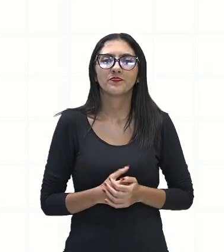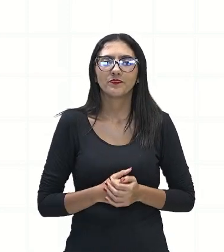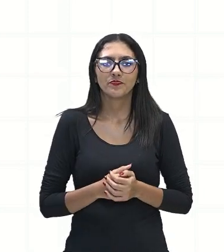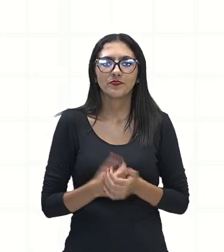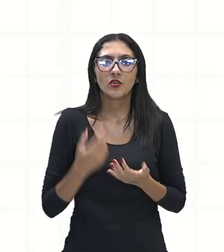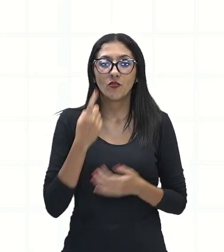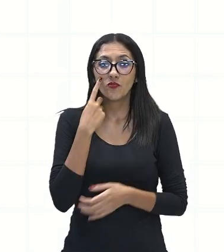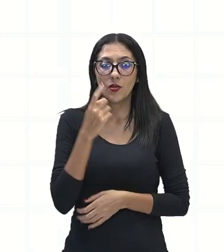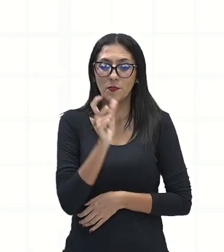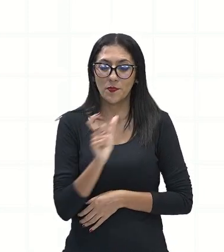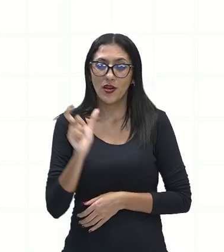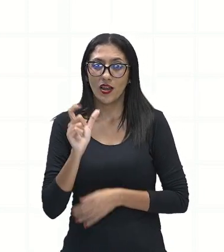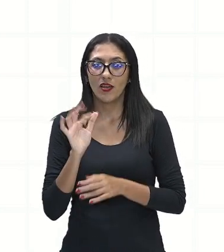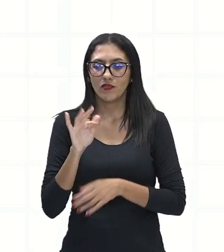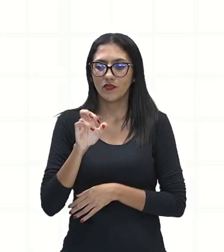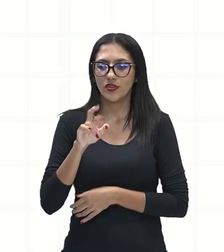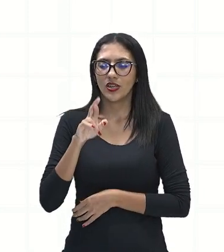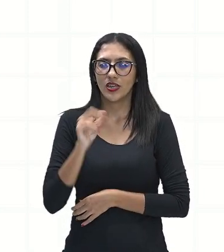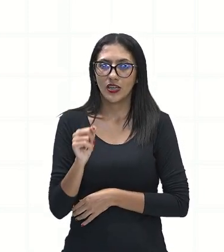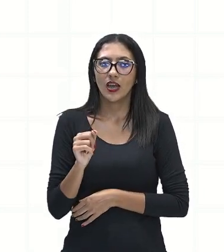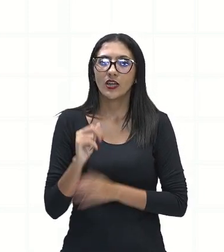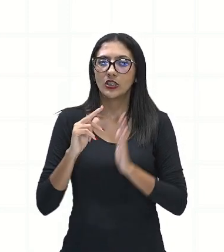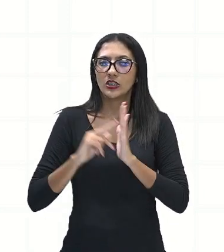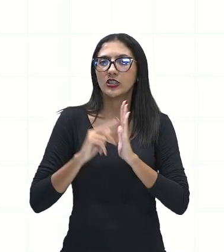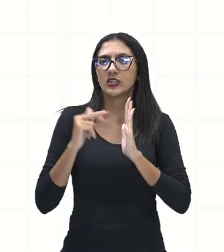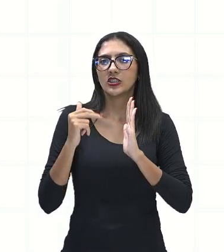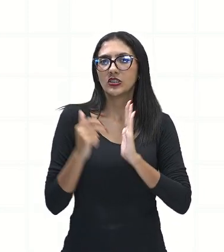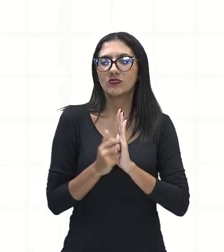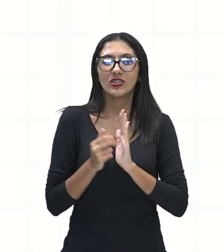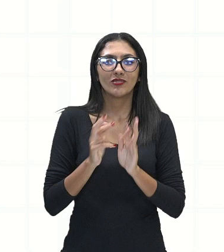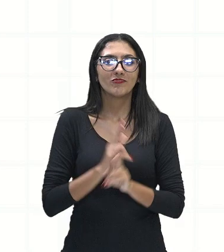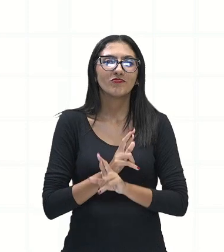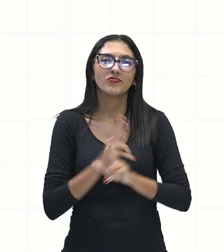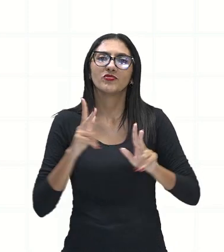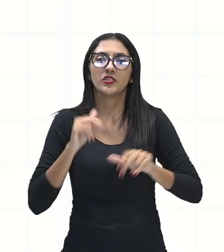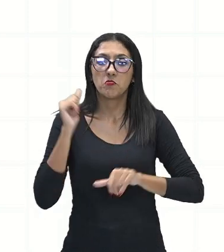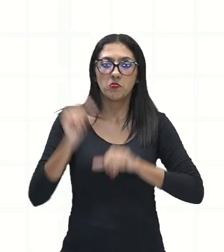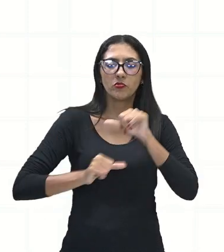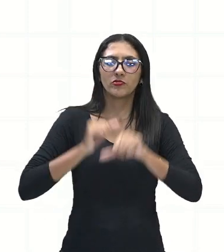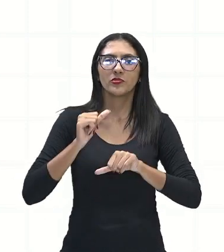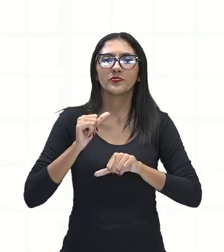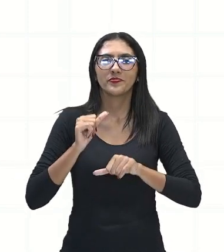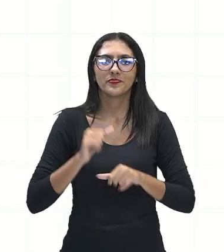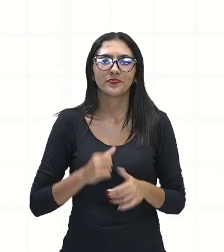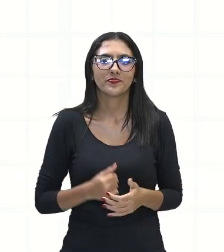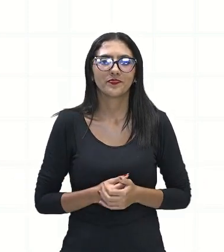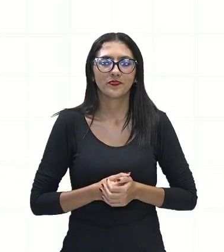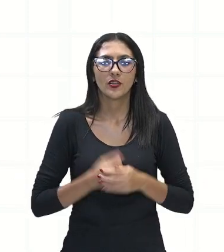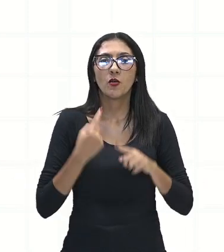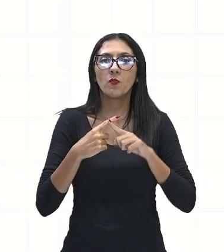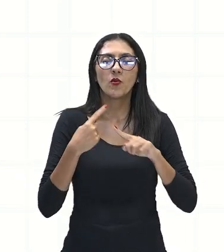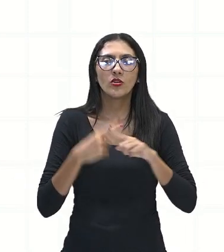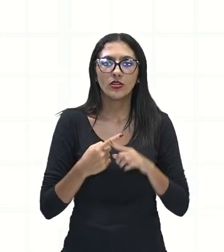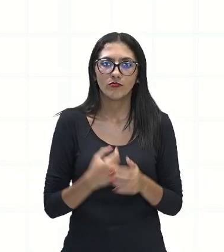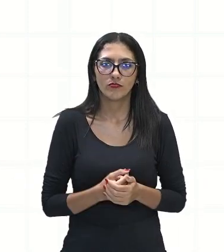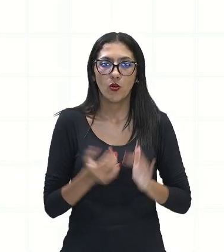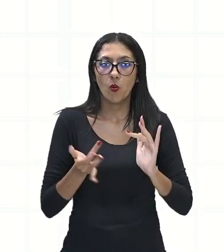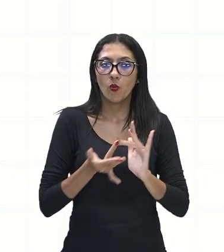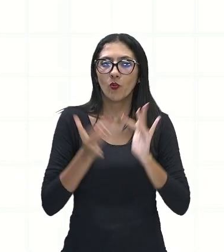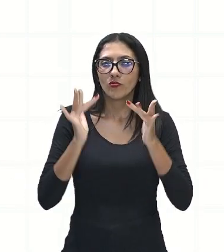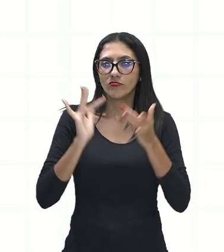fera já está com um outro sentido, um outro significado. Por quê? Por causa do contexto da frase,